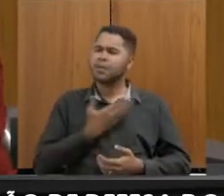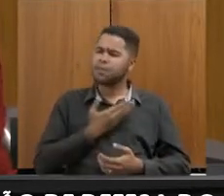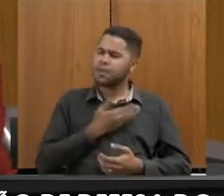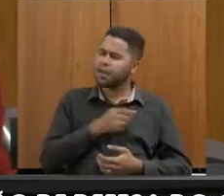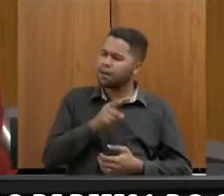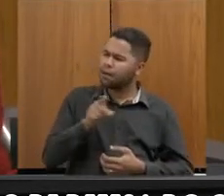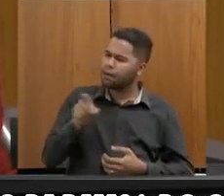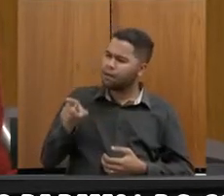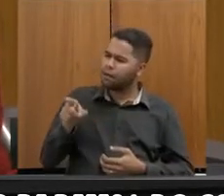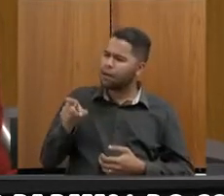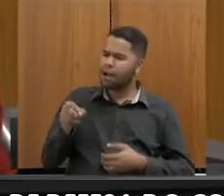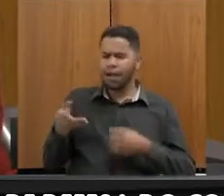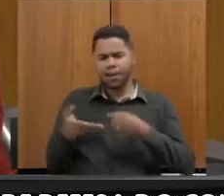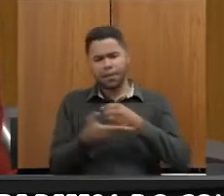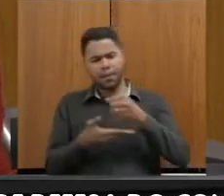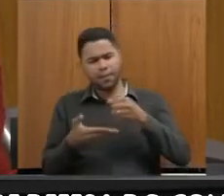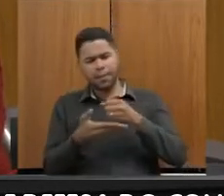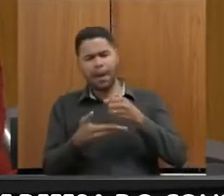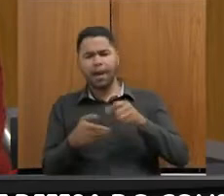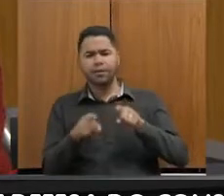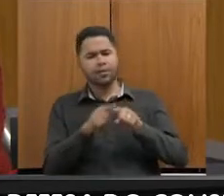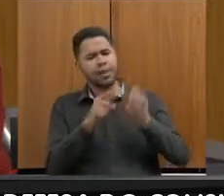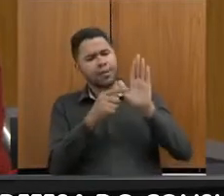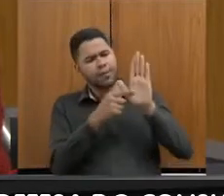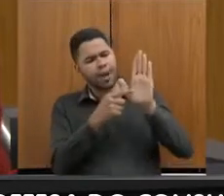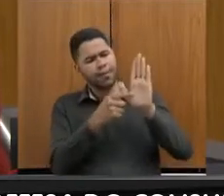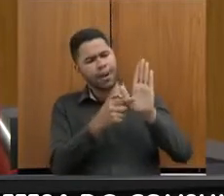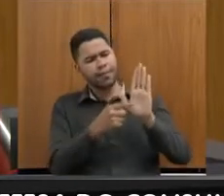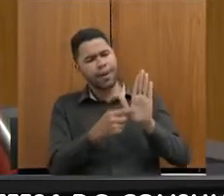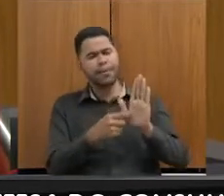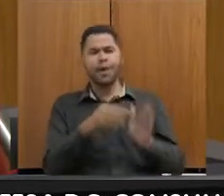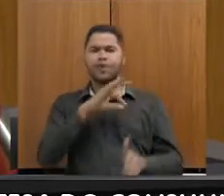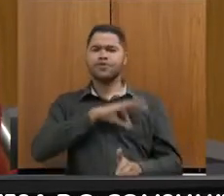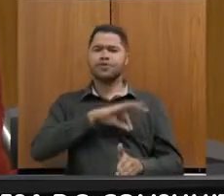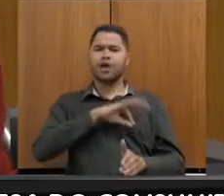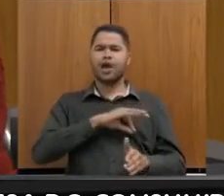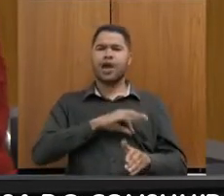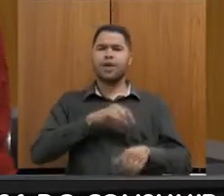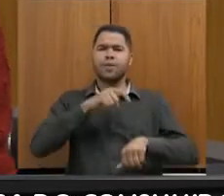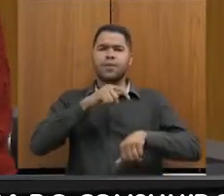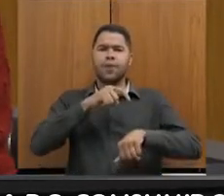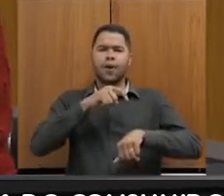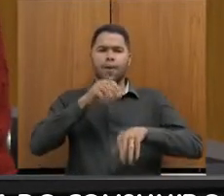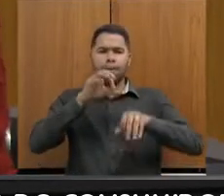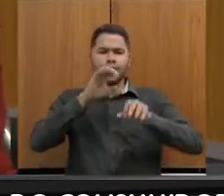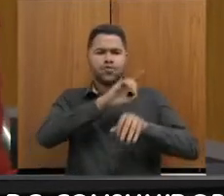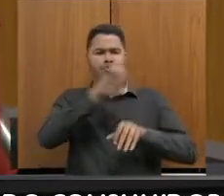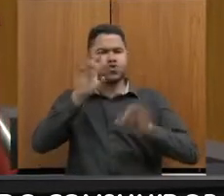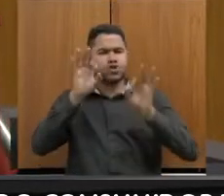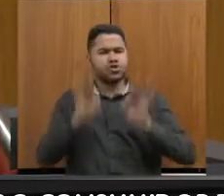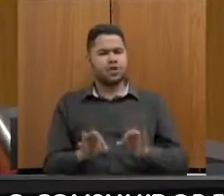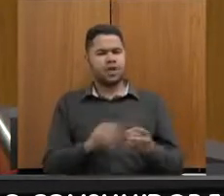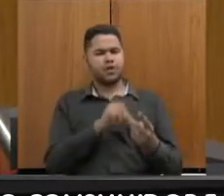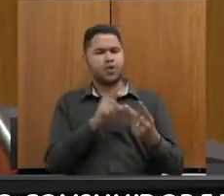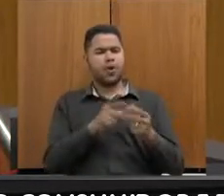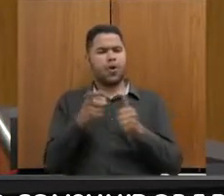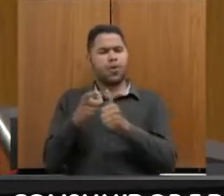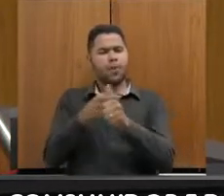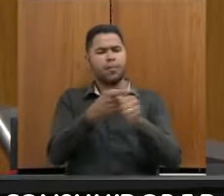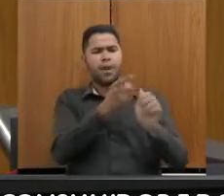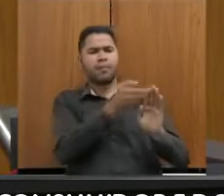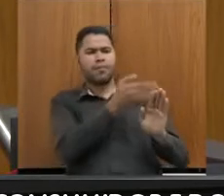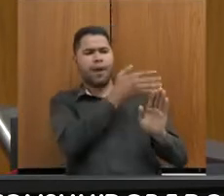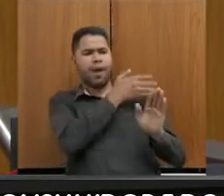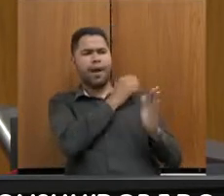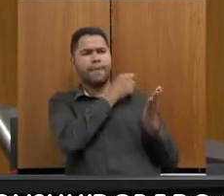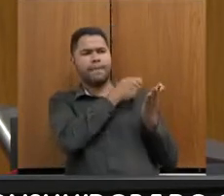parlamentares da base do governo também trouxeram salário pago em dia, as contas de governos anteriores